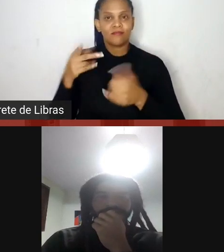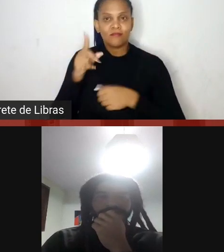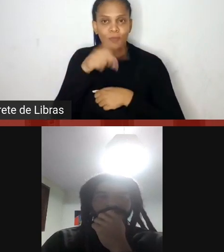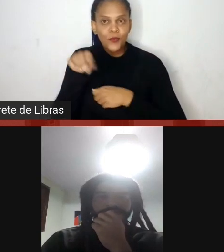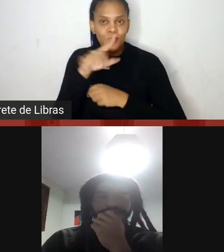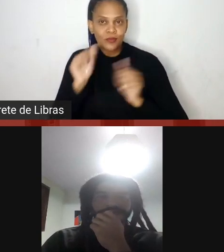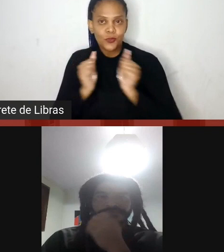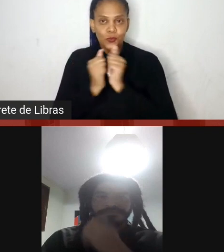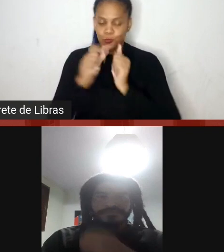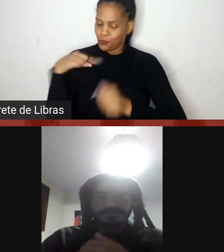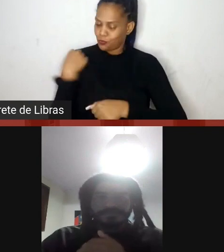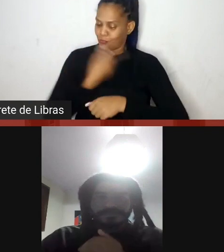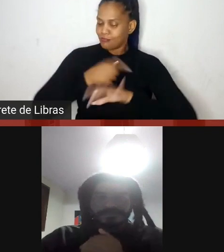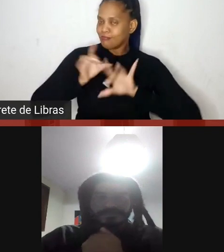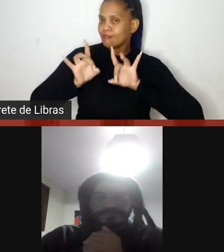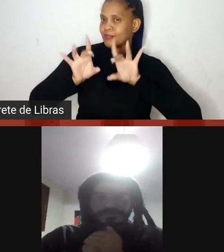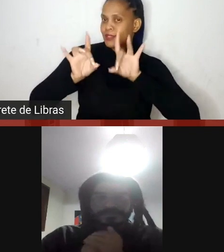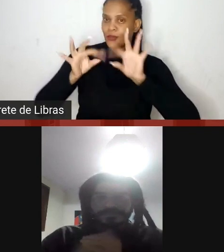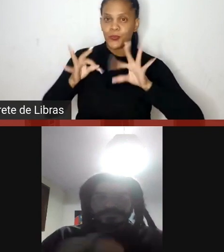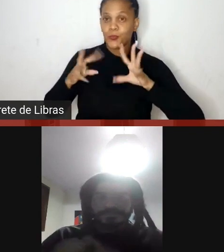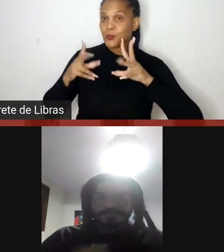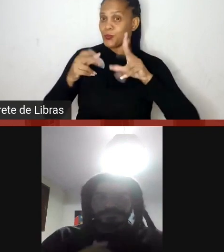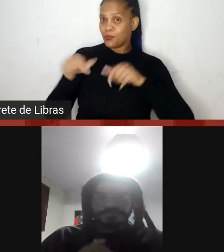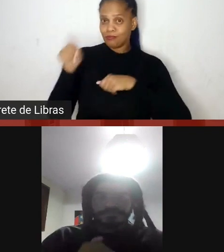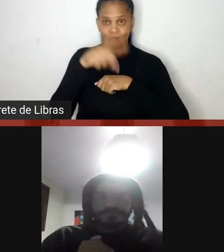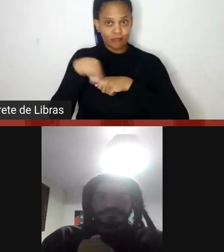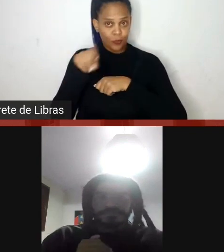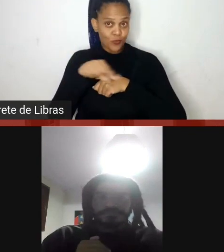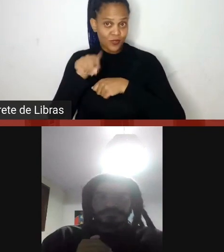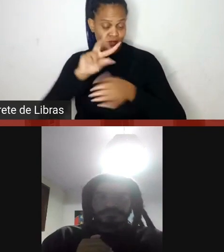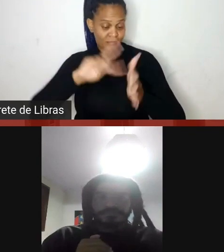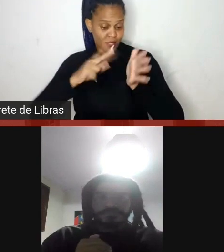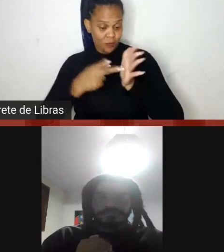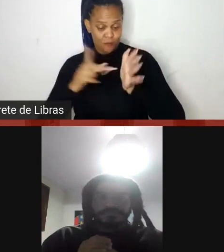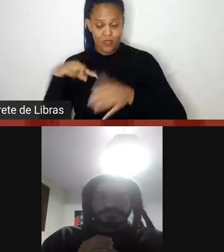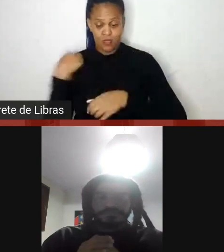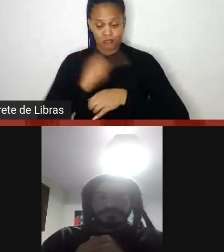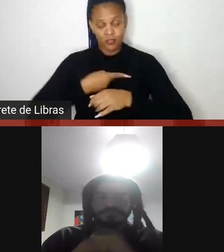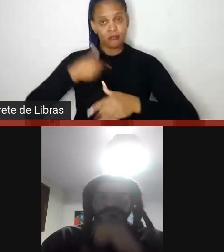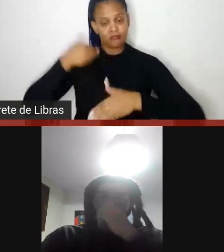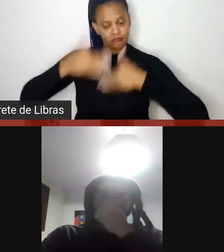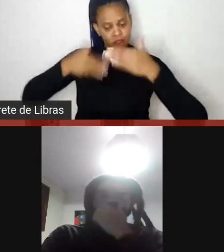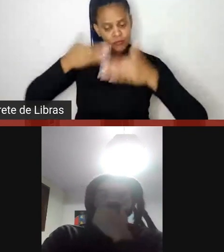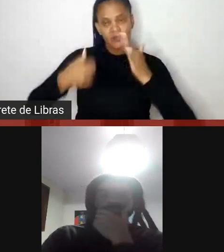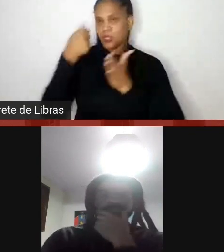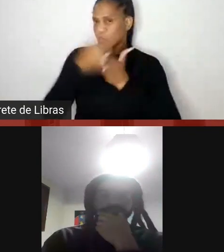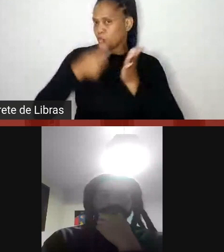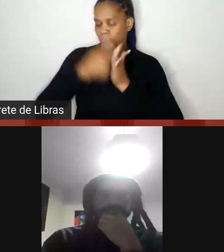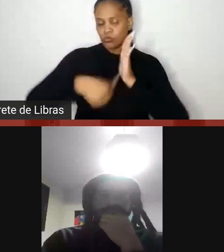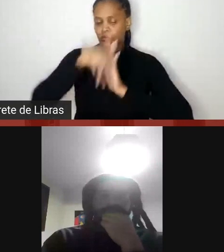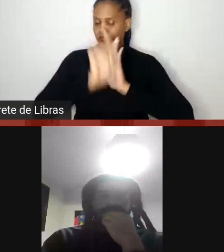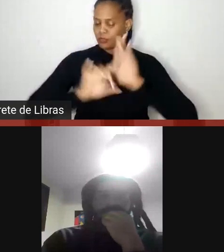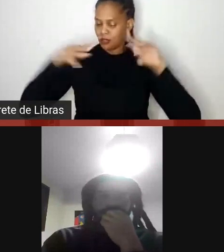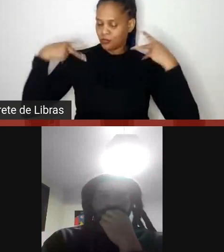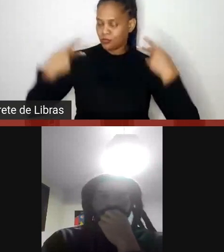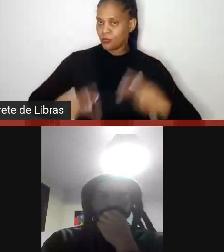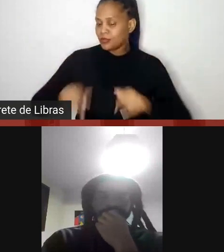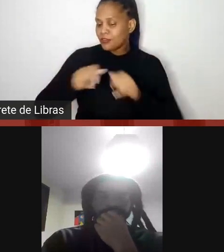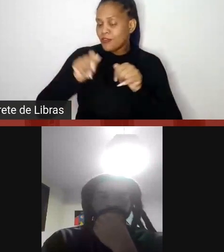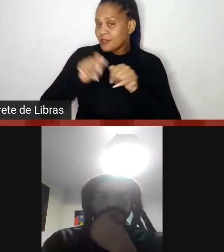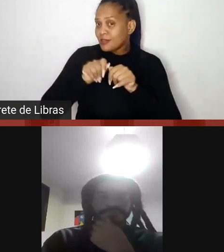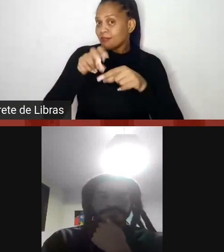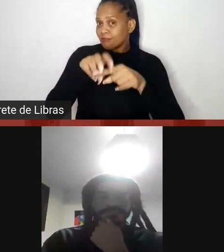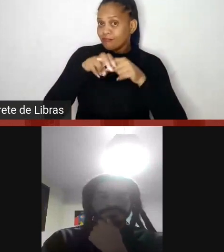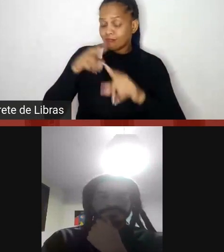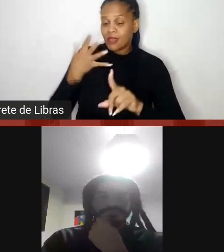em especial por tudo que vocês significam nesse processo de luta pelos direitos humanos, fazendo isso a partir da arte, da cultura e de toda a